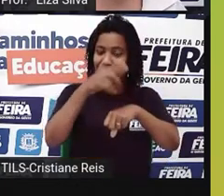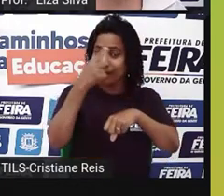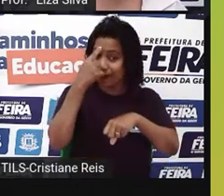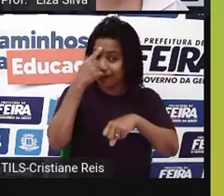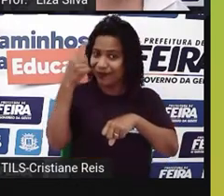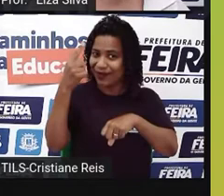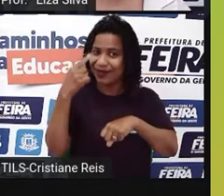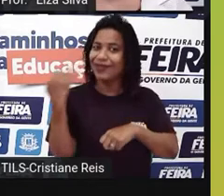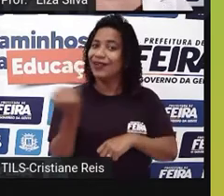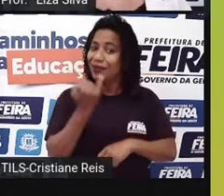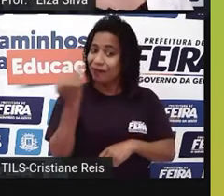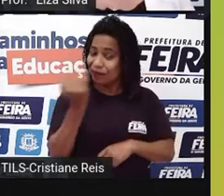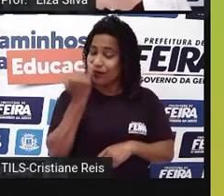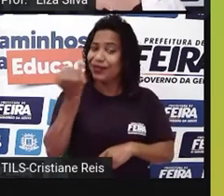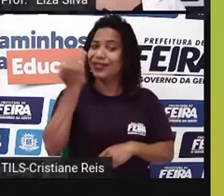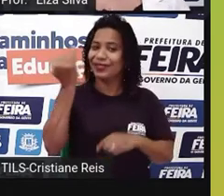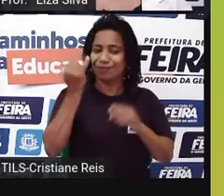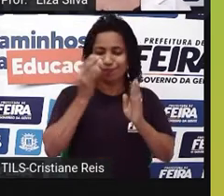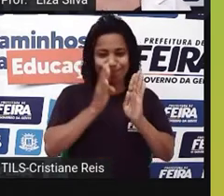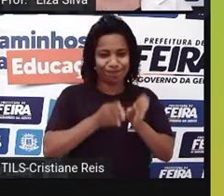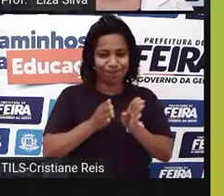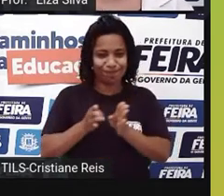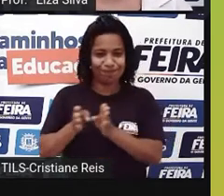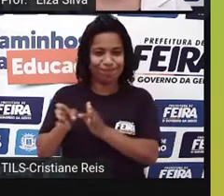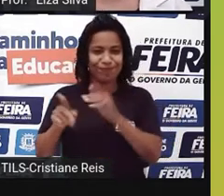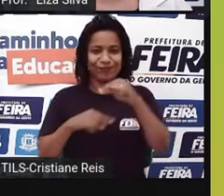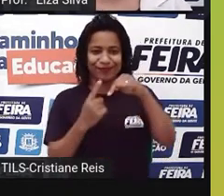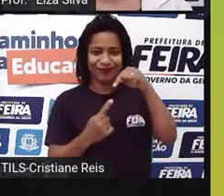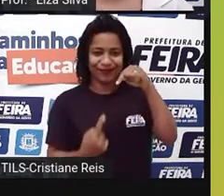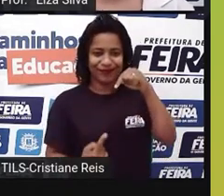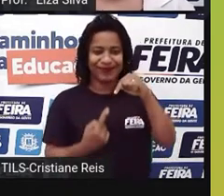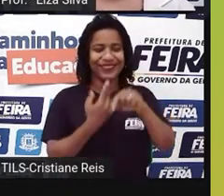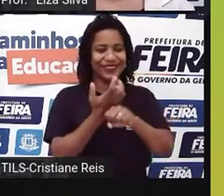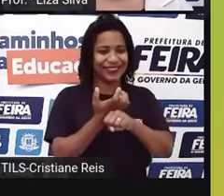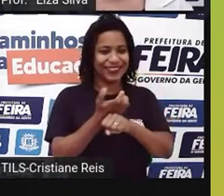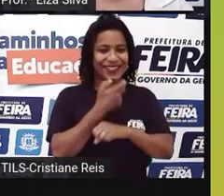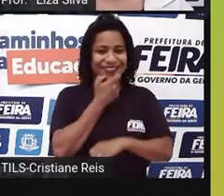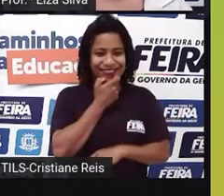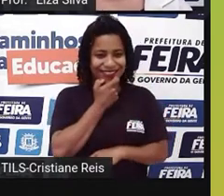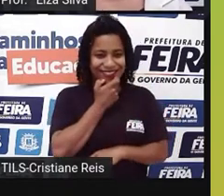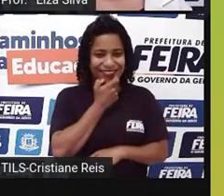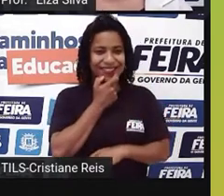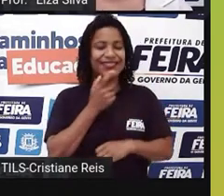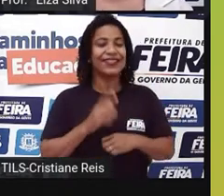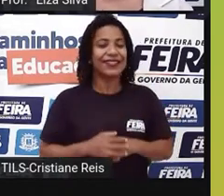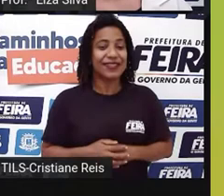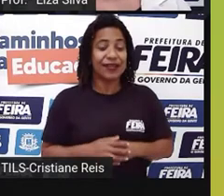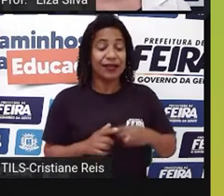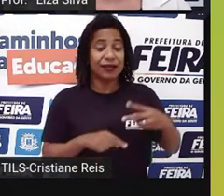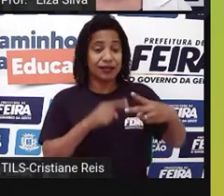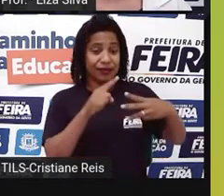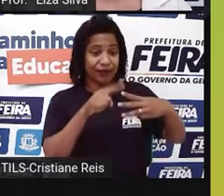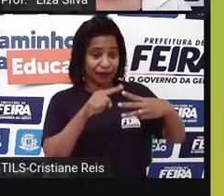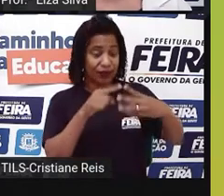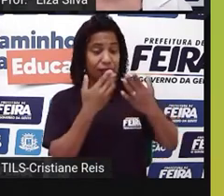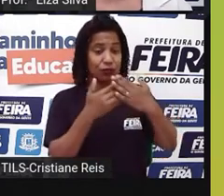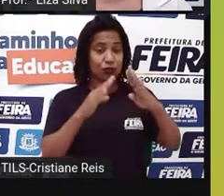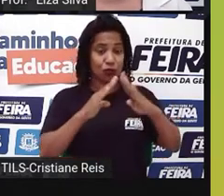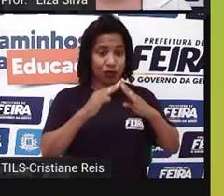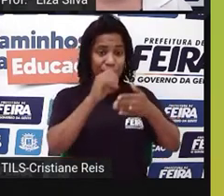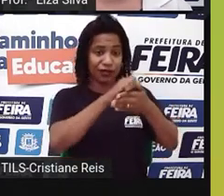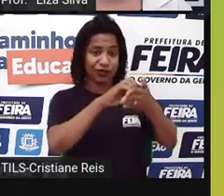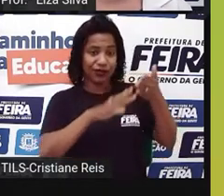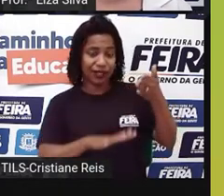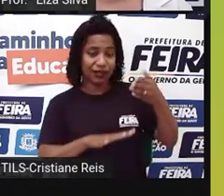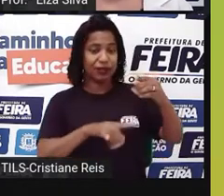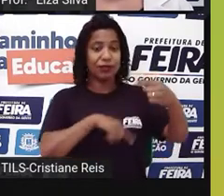preciosas de organização do nosso caderno de inglês. Para atividade de classe, o título é class, é